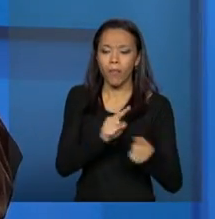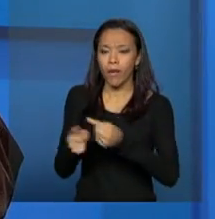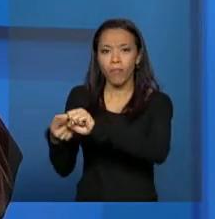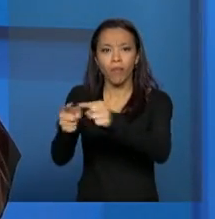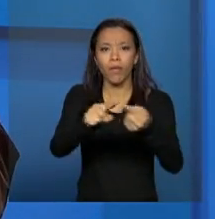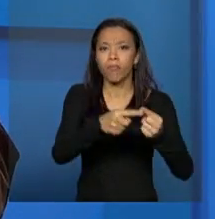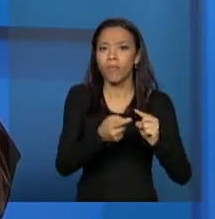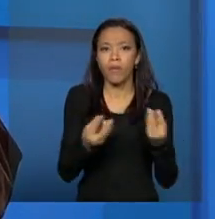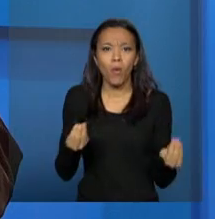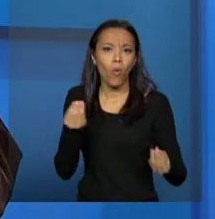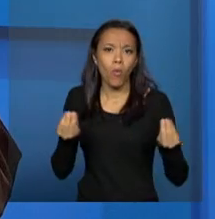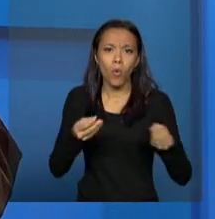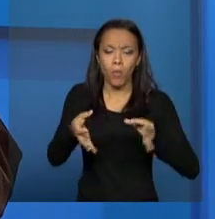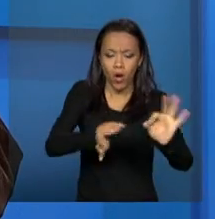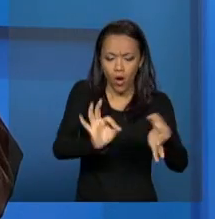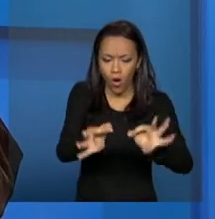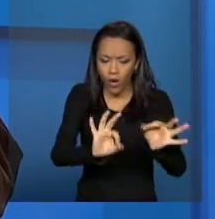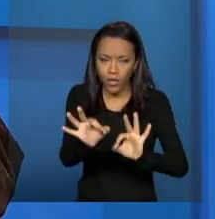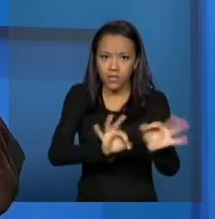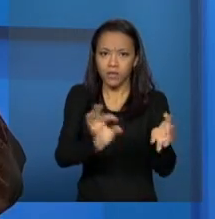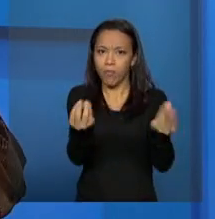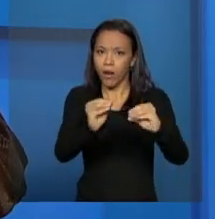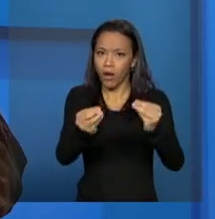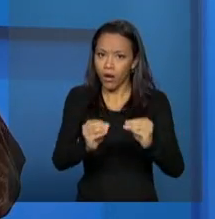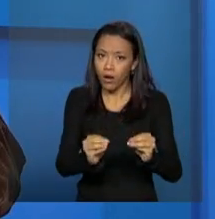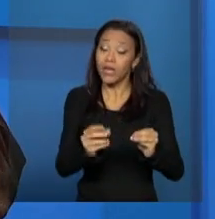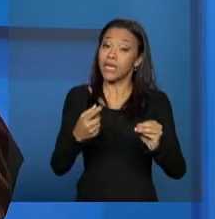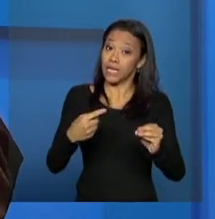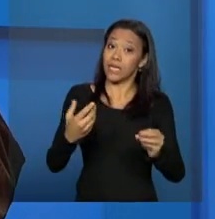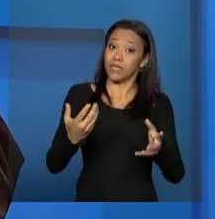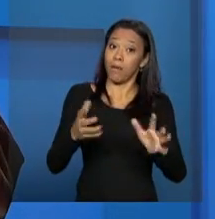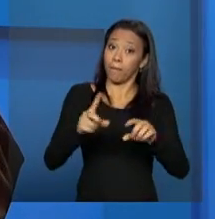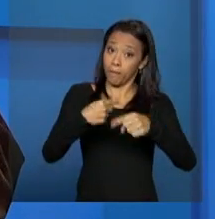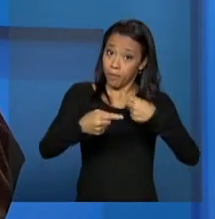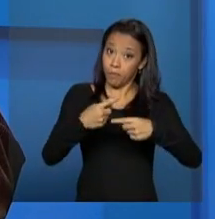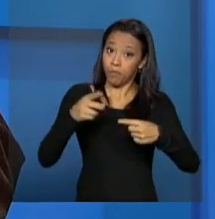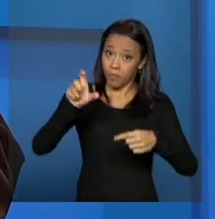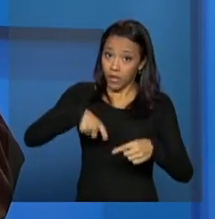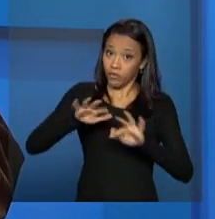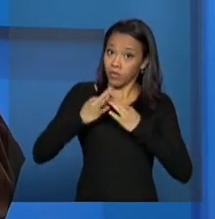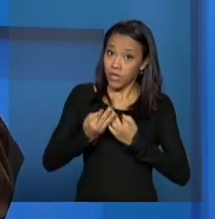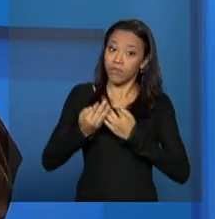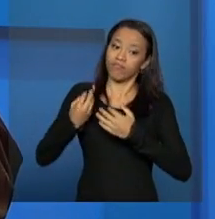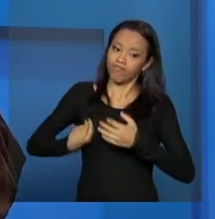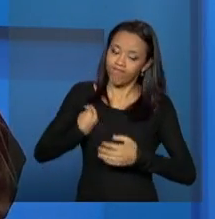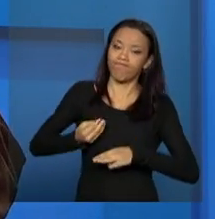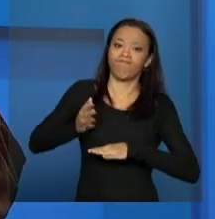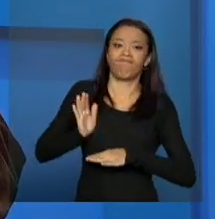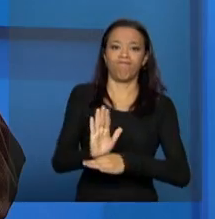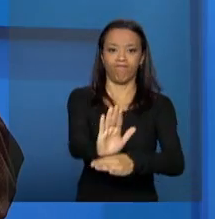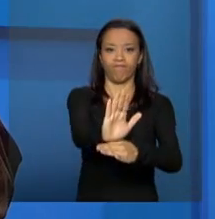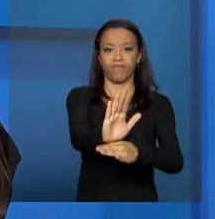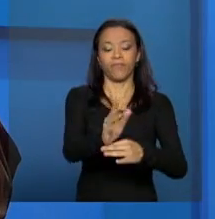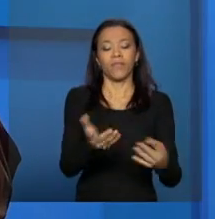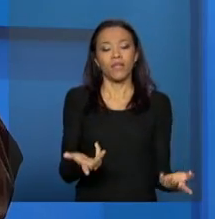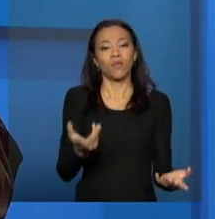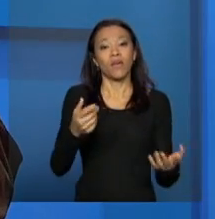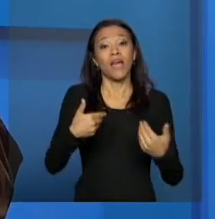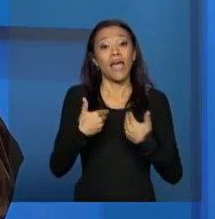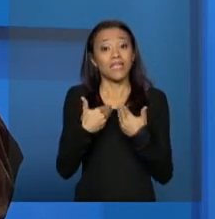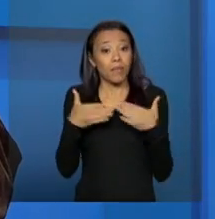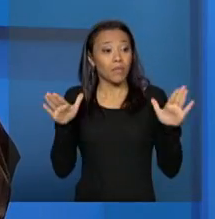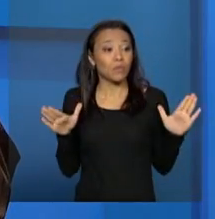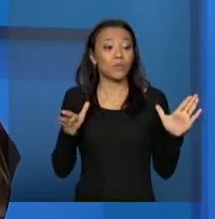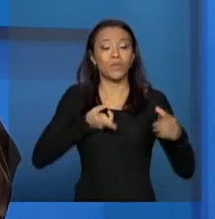à formulação e à execução dessa política? Então, é importante que essa situação, né, de intersetorialidade, de discussão entre os